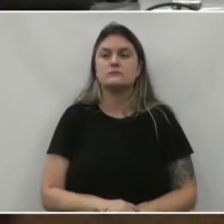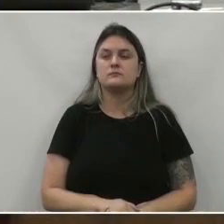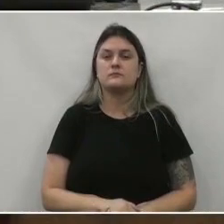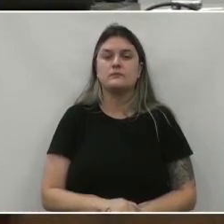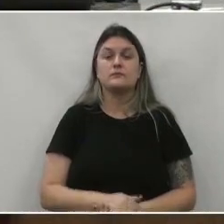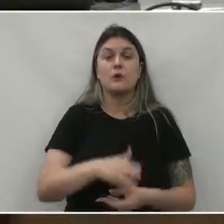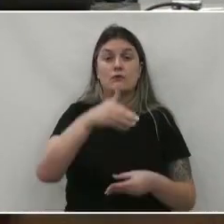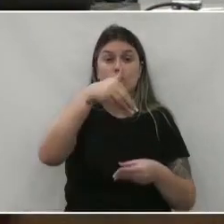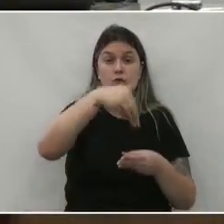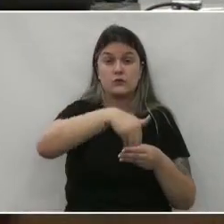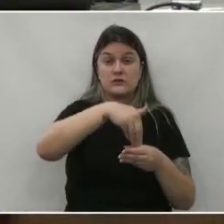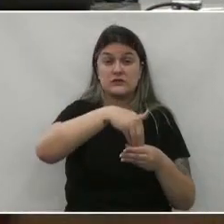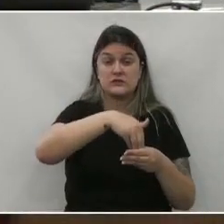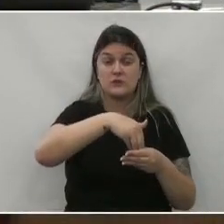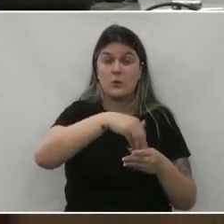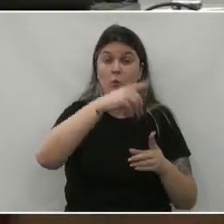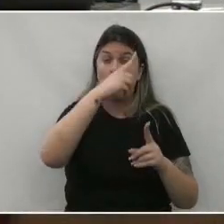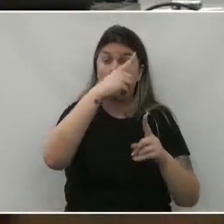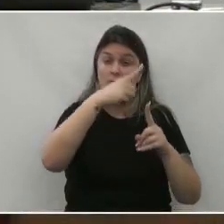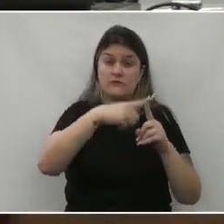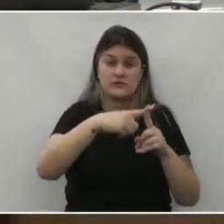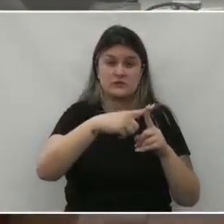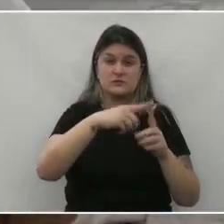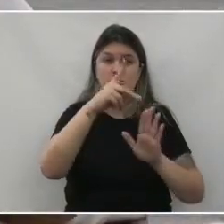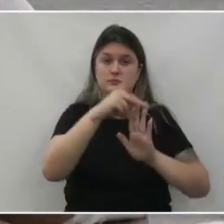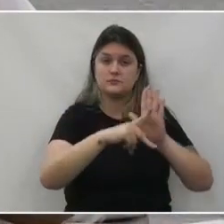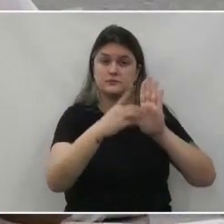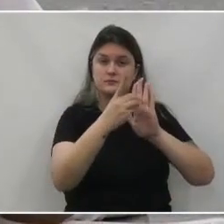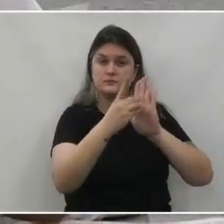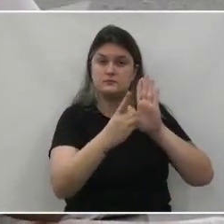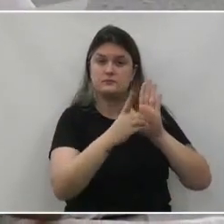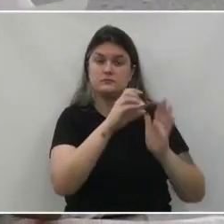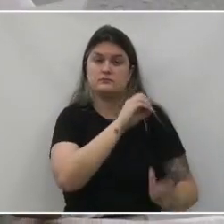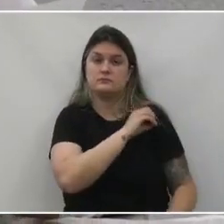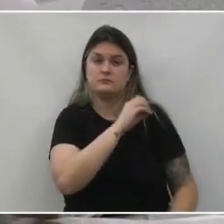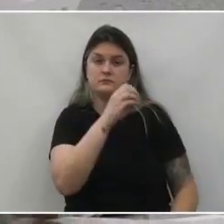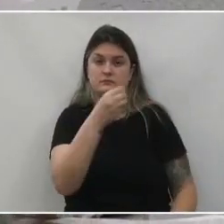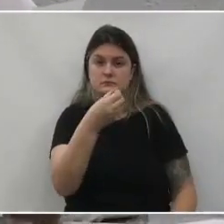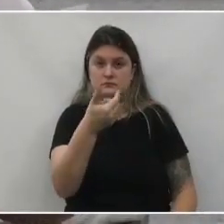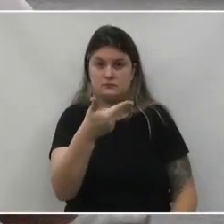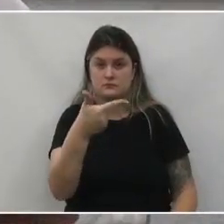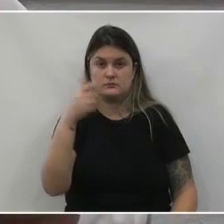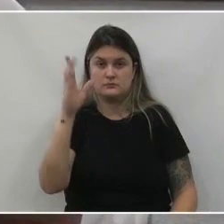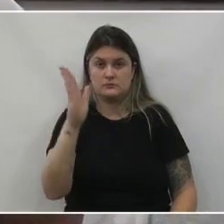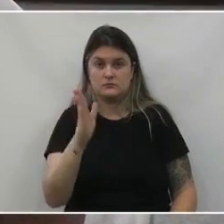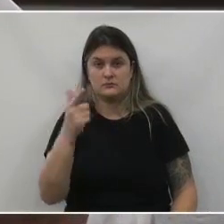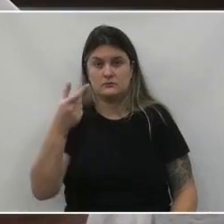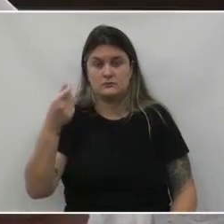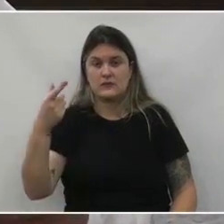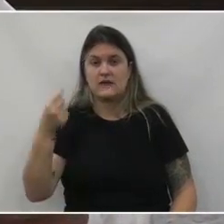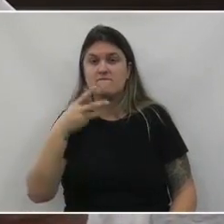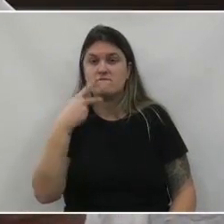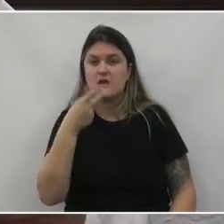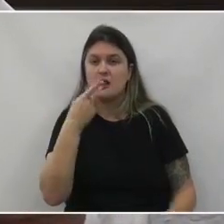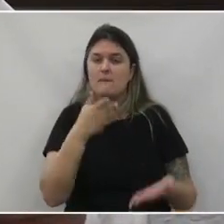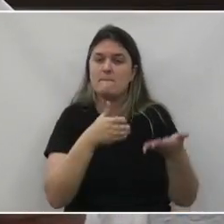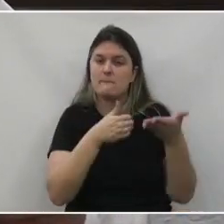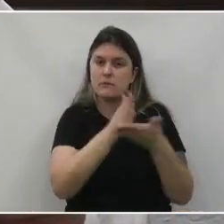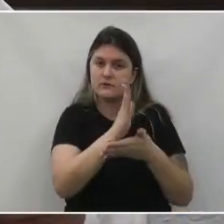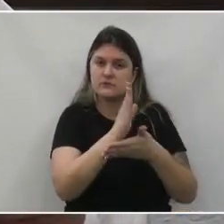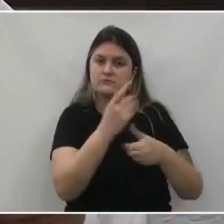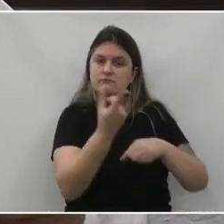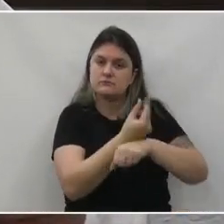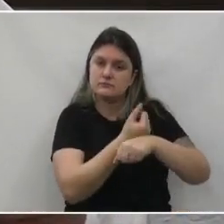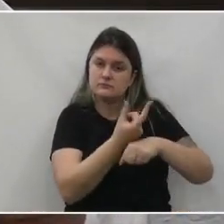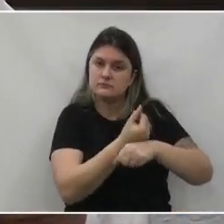votação única do projeto de decreto número 2 barra 2020 dispõe sobre aprovação das contas do poder